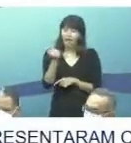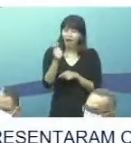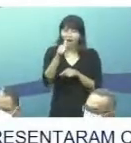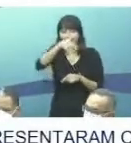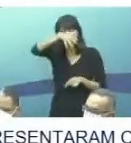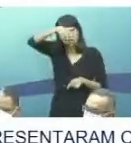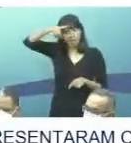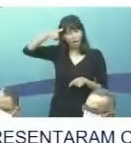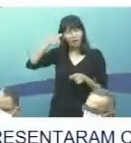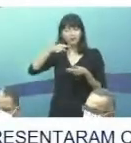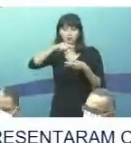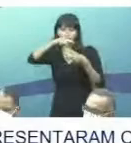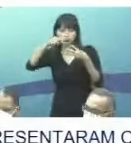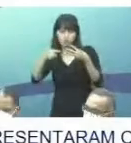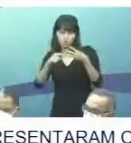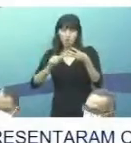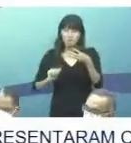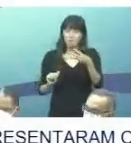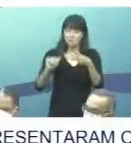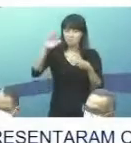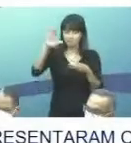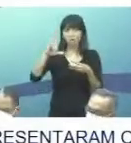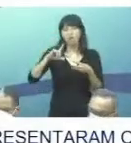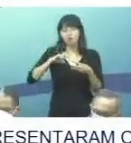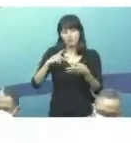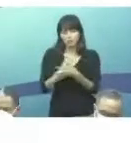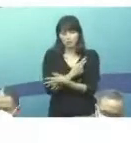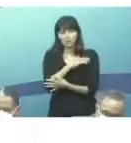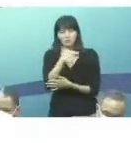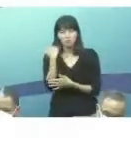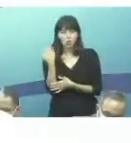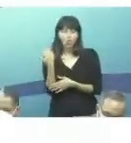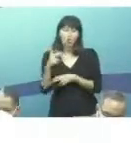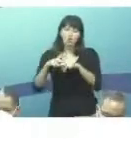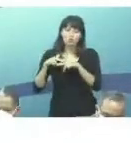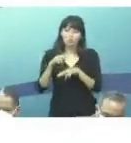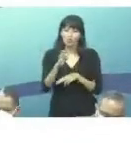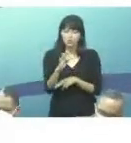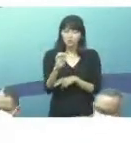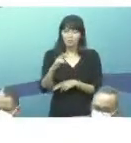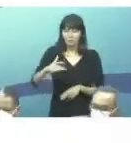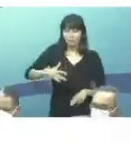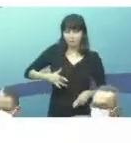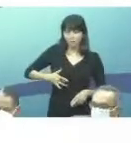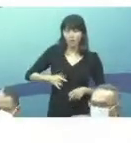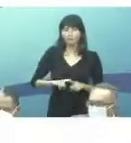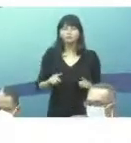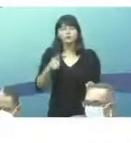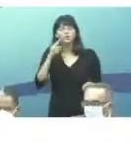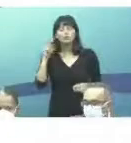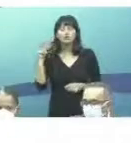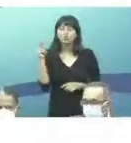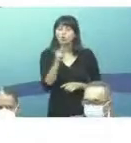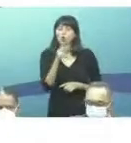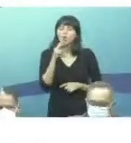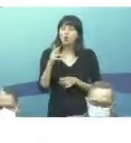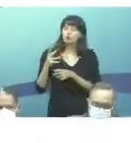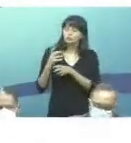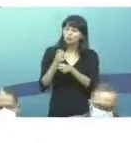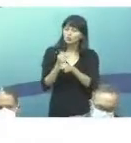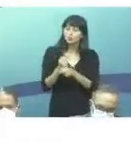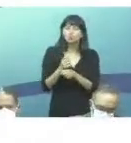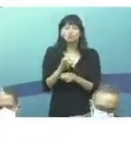estados que apresentam o maior coeficiente de mortalidade. Próximo. Quando a gente olha os dados